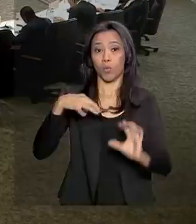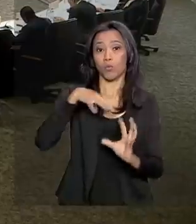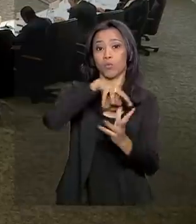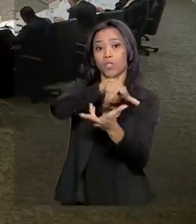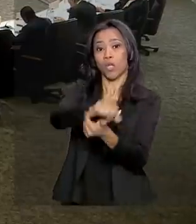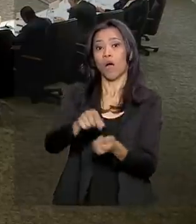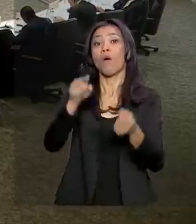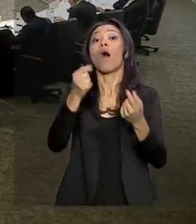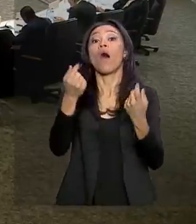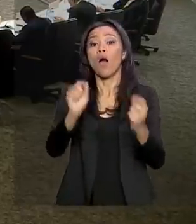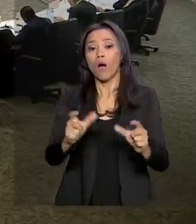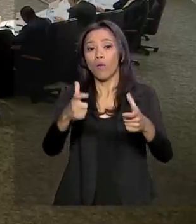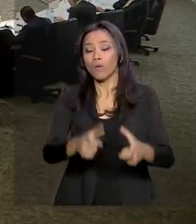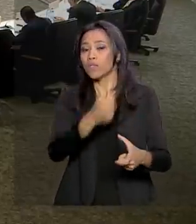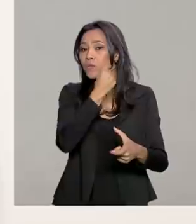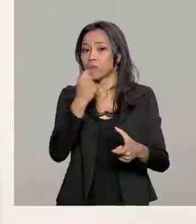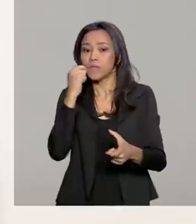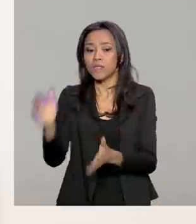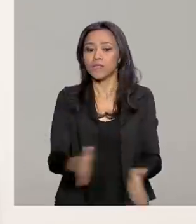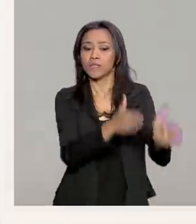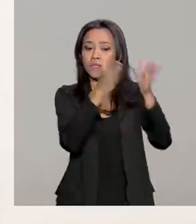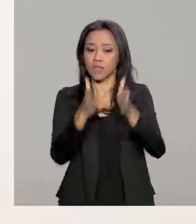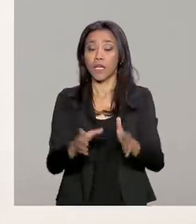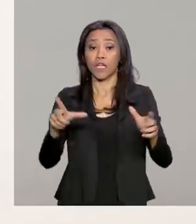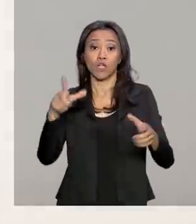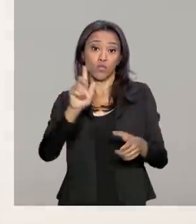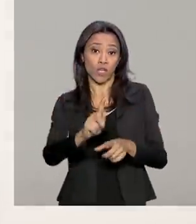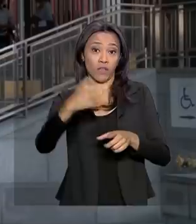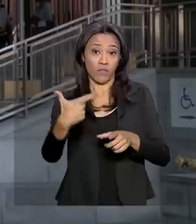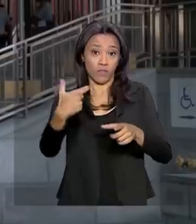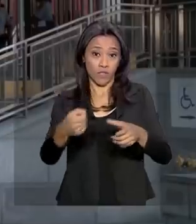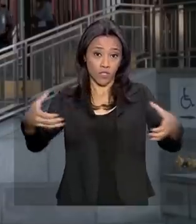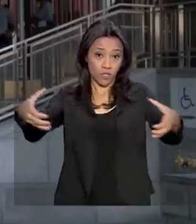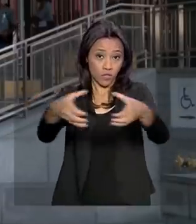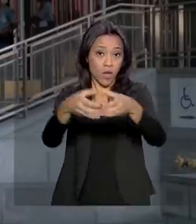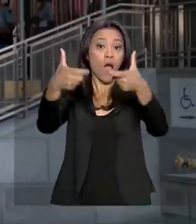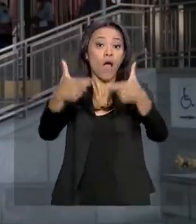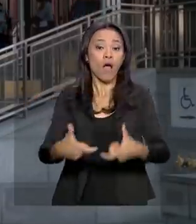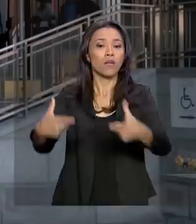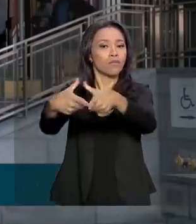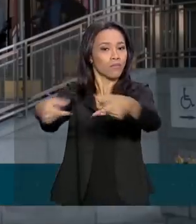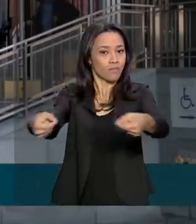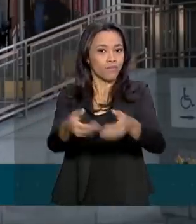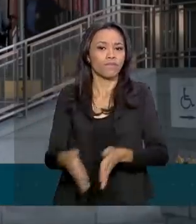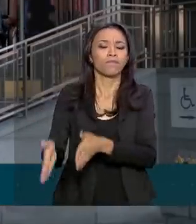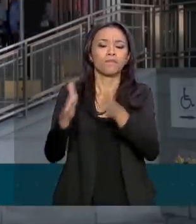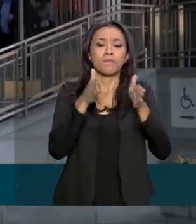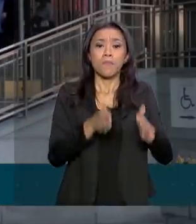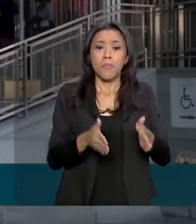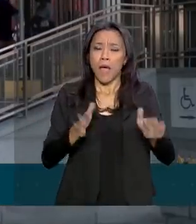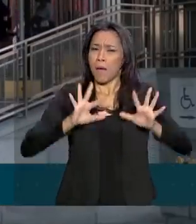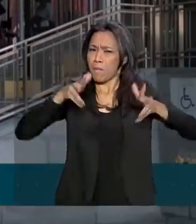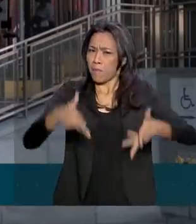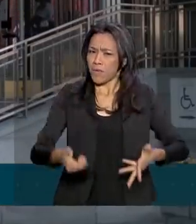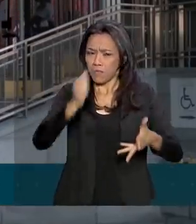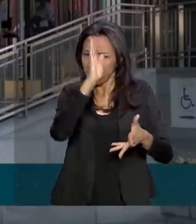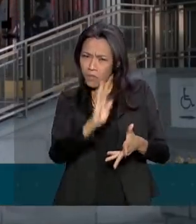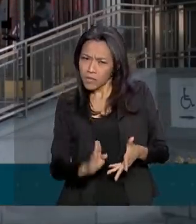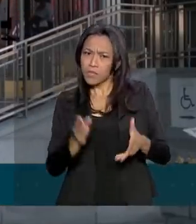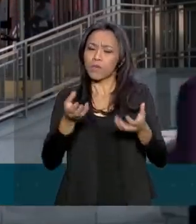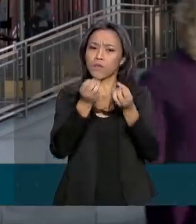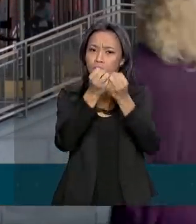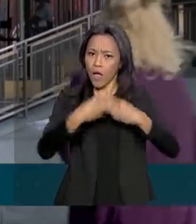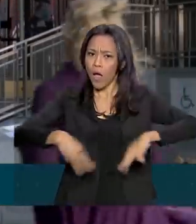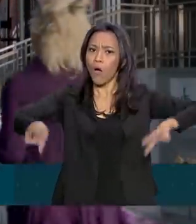Suíça, e a cúpula do G20, realizada em Osaka, no Japão. E a participação do Brasil na ONU, por ter destaque justamente